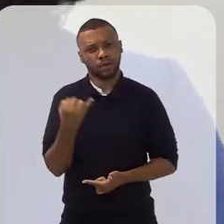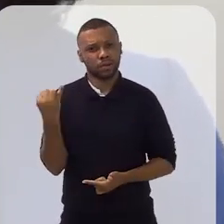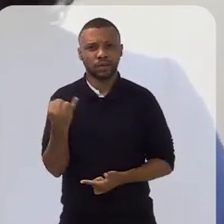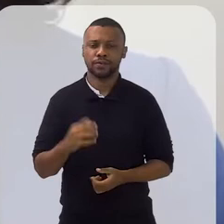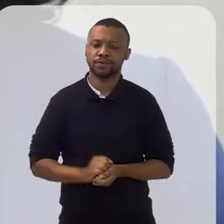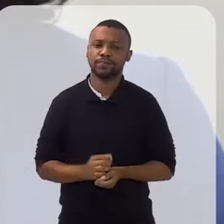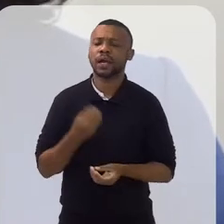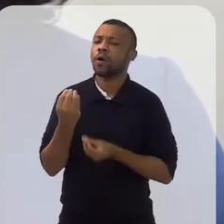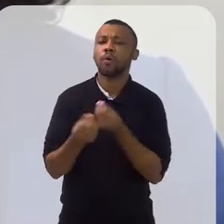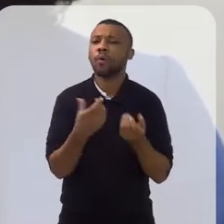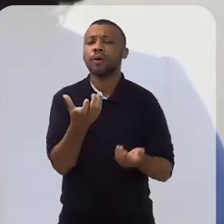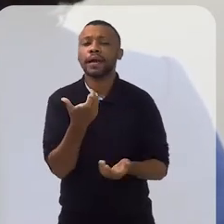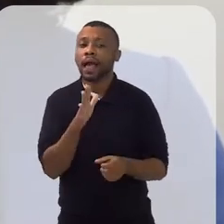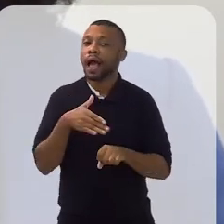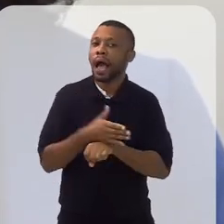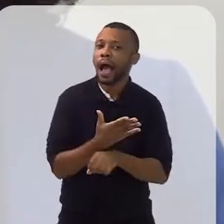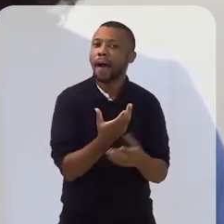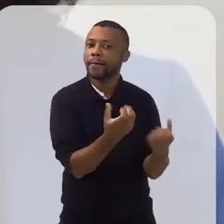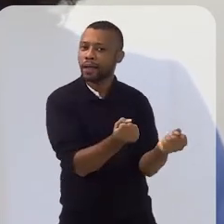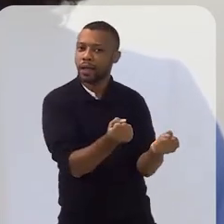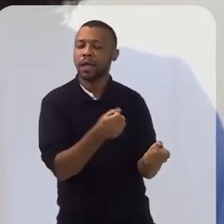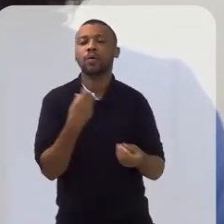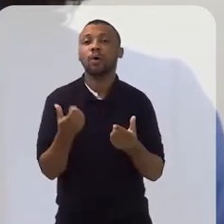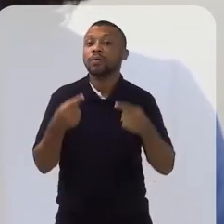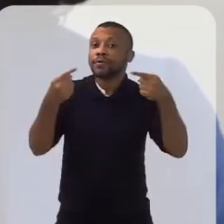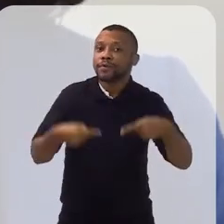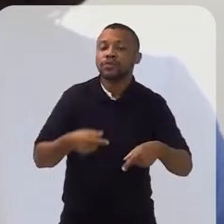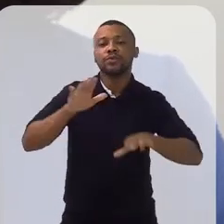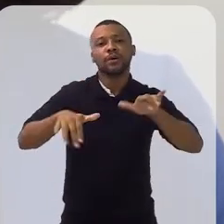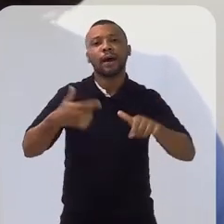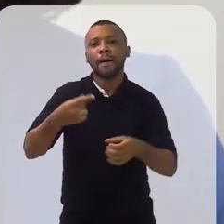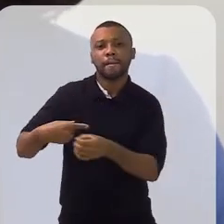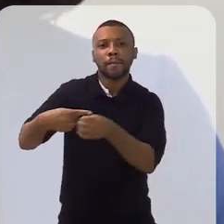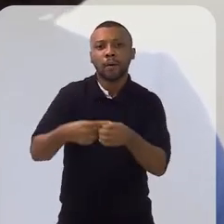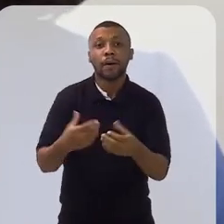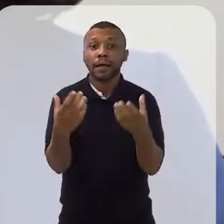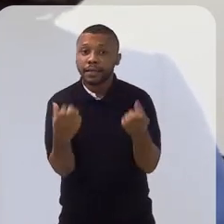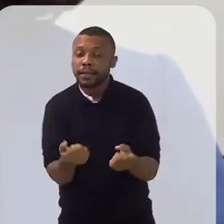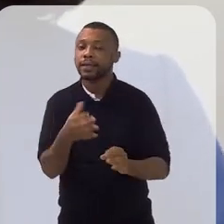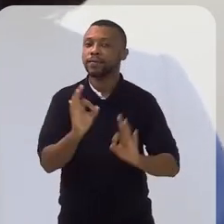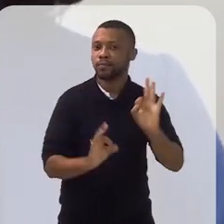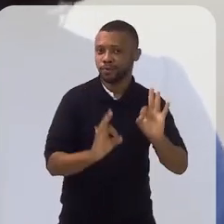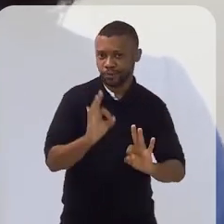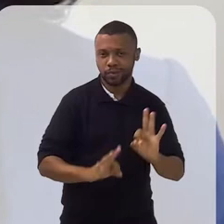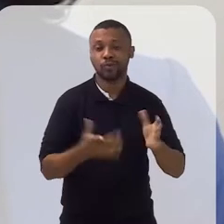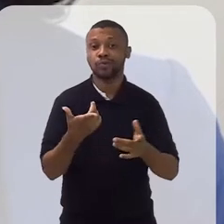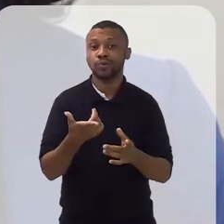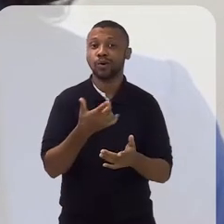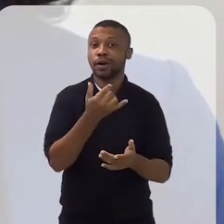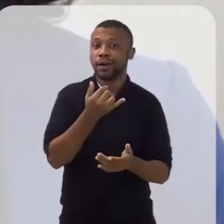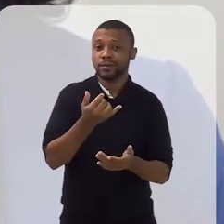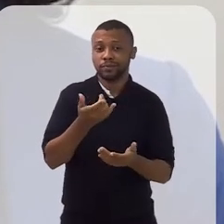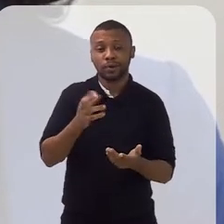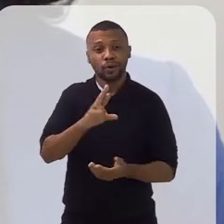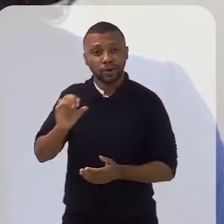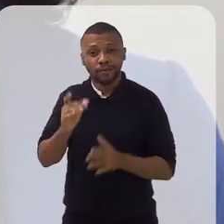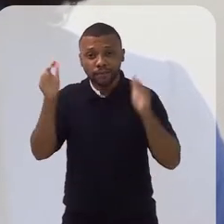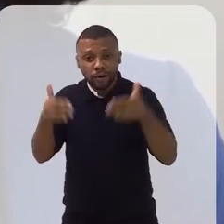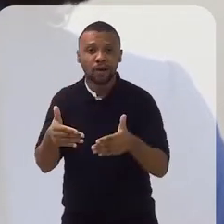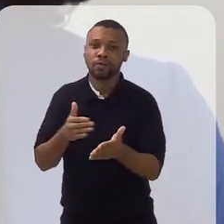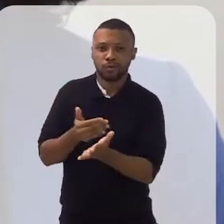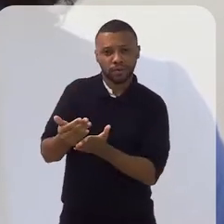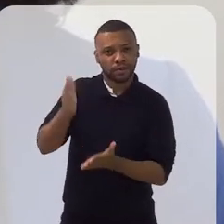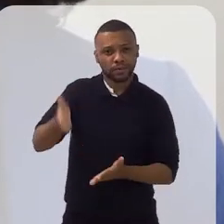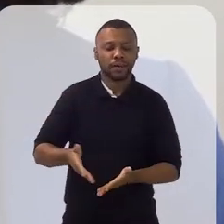trabalho é tão importante, como participar e qual o desafio de engajar mais cidades para aderirem ao Imposto Solidário.